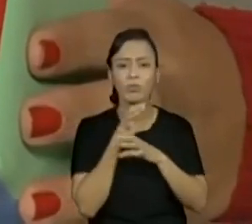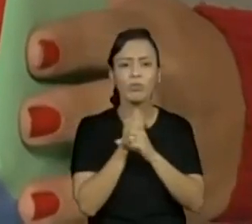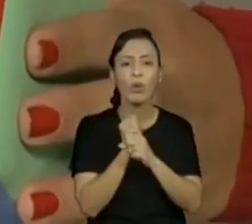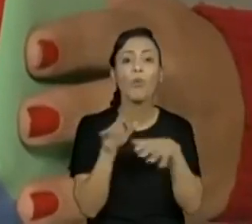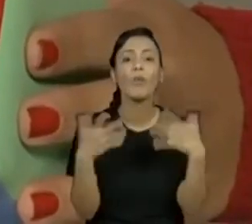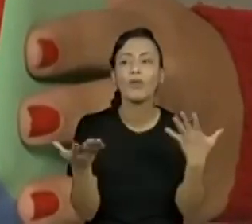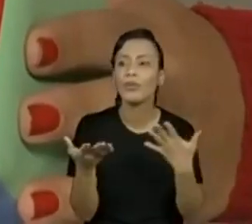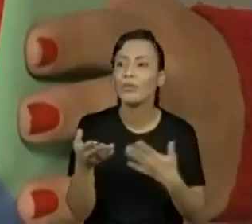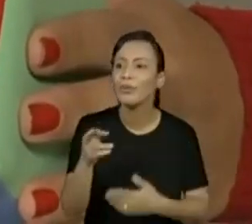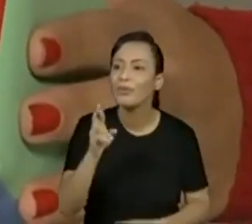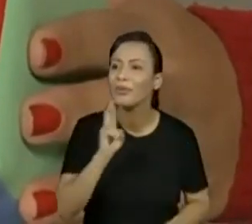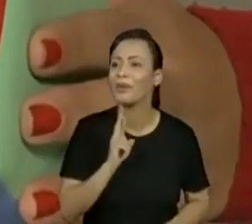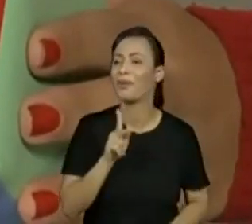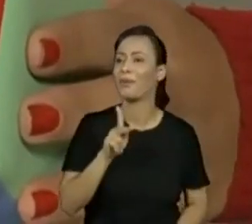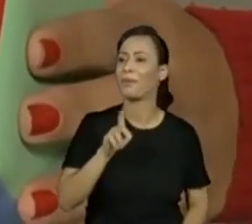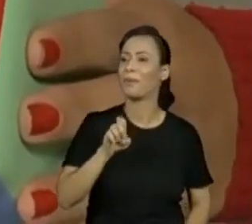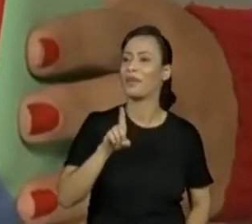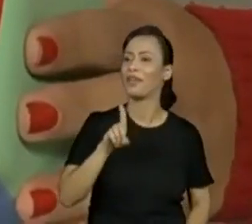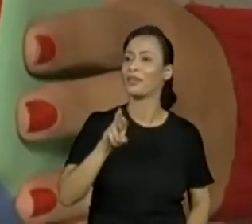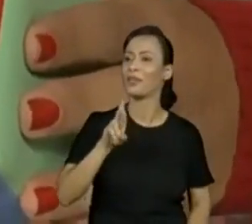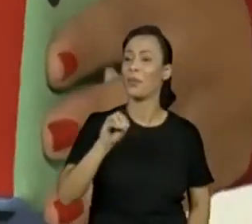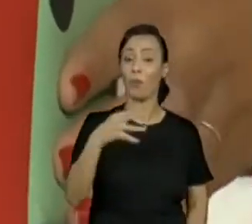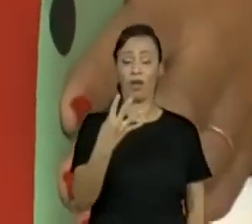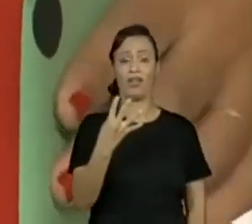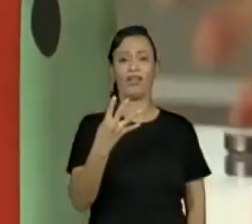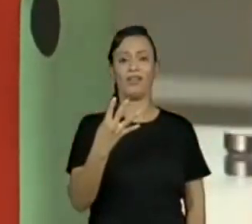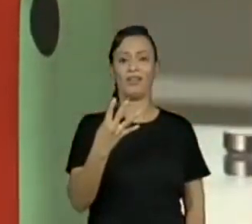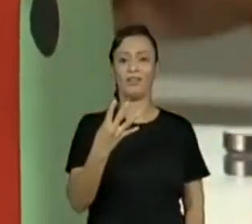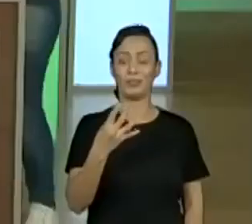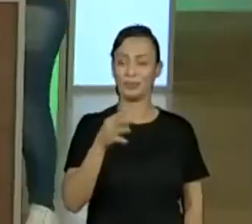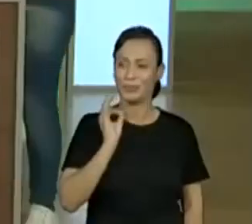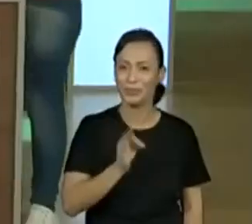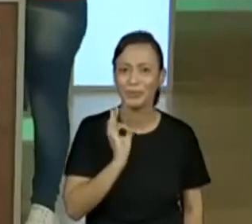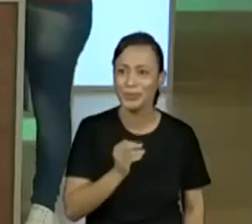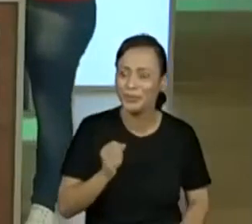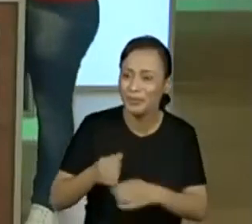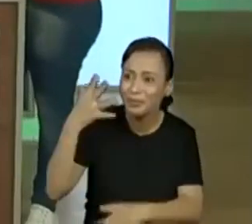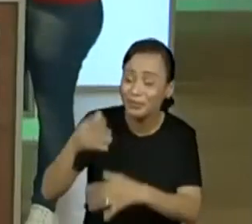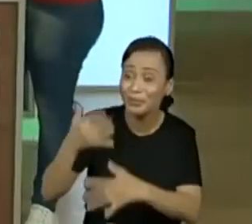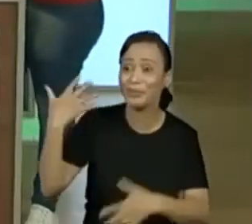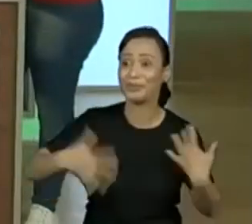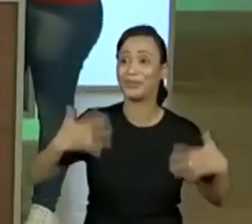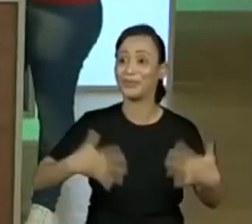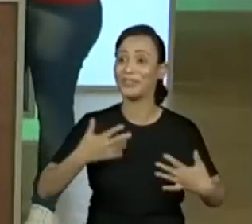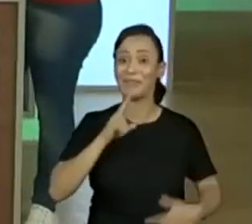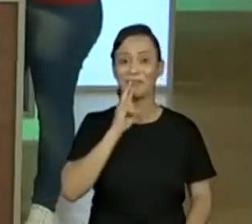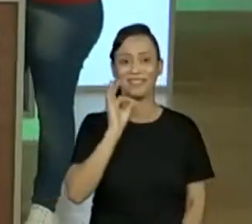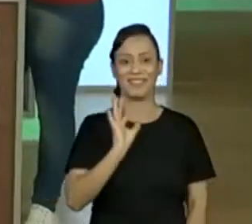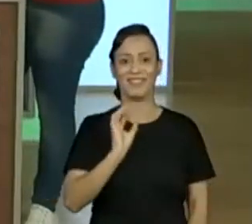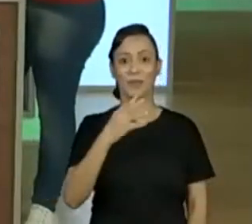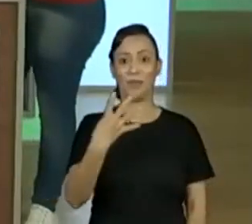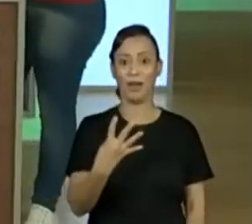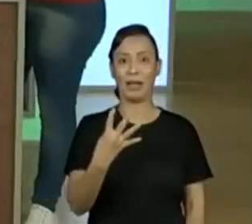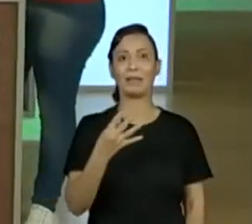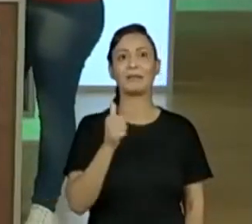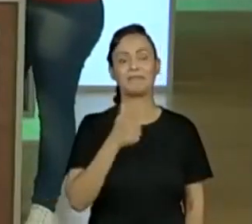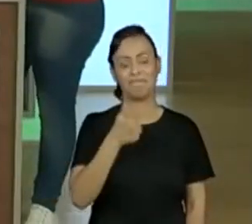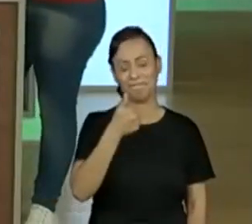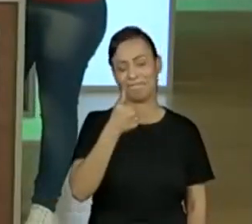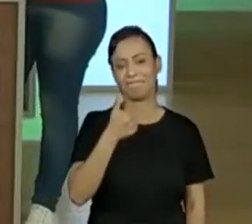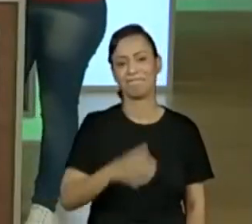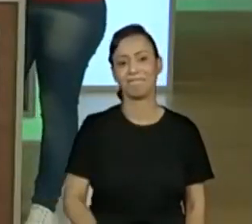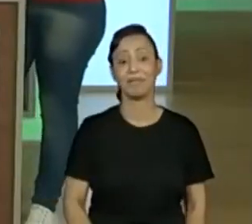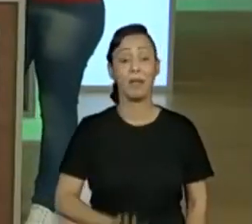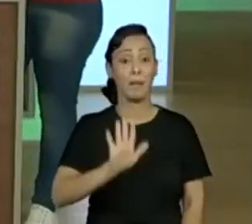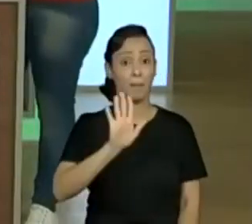Olha lá, já começaram. Pedro, quatro, Sofia, quatro, Daniel, essa daqui foi muito fácil. Foi muito fácil. Lembrando que o